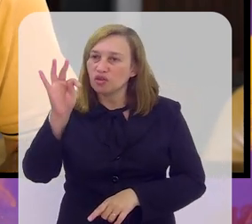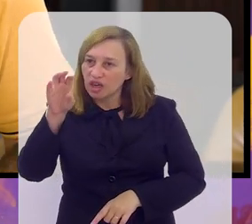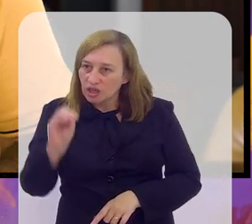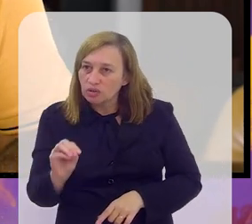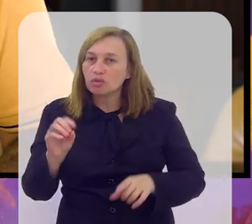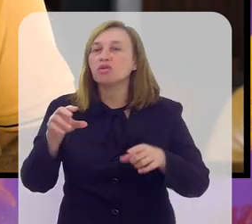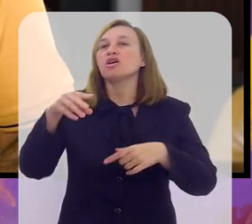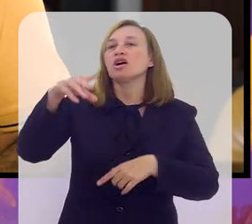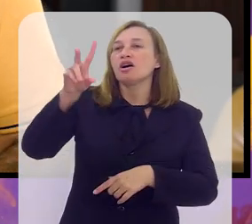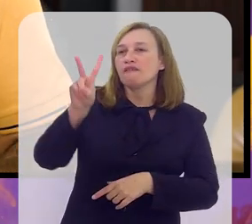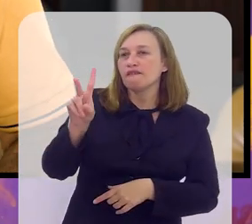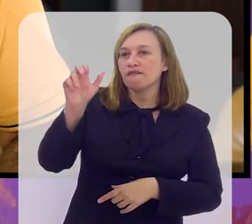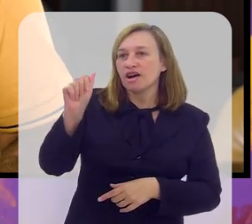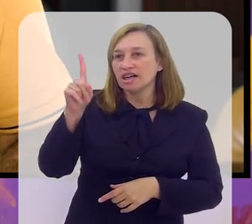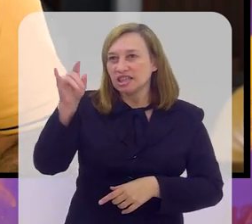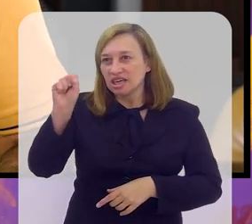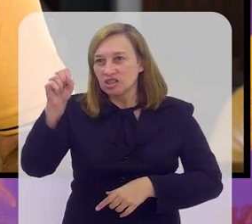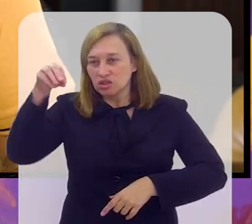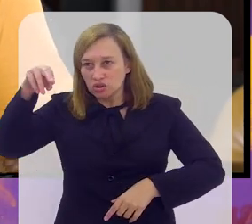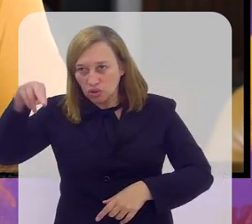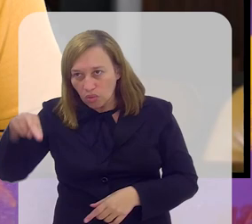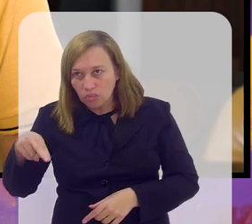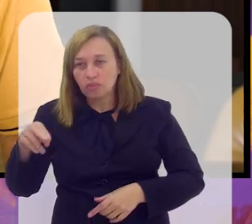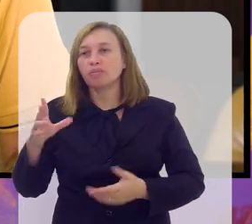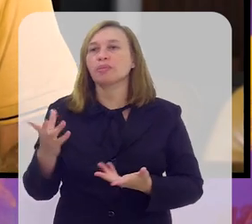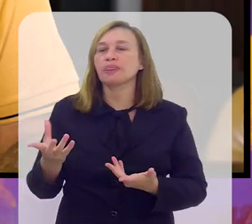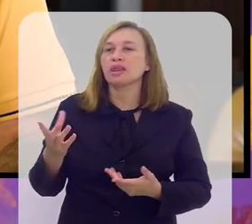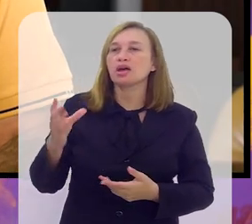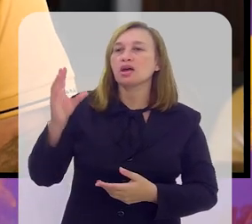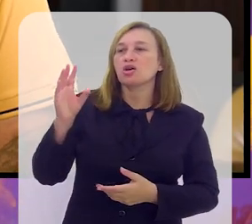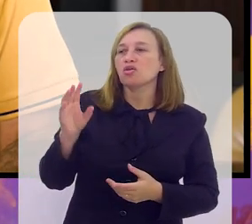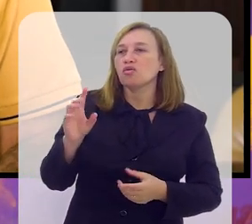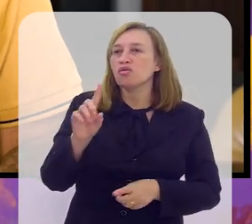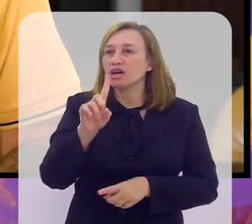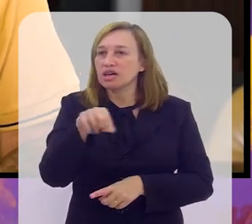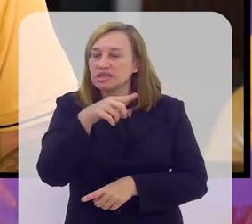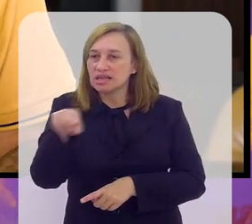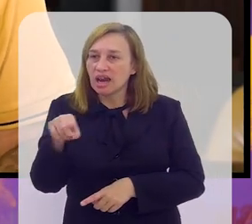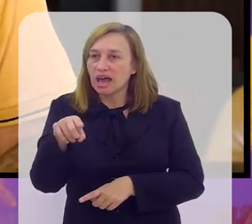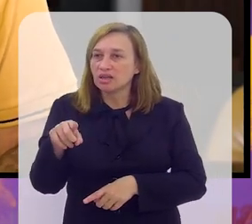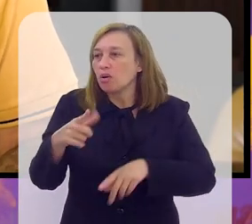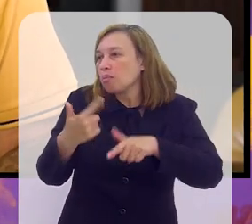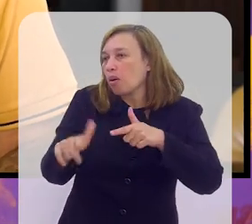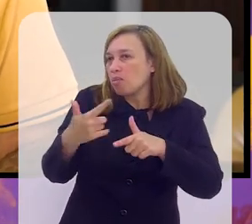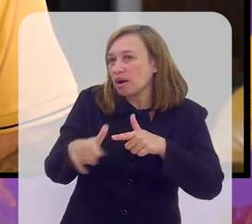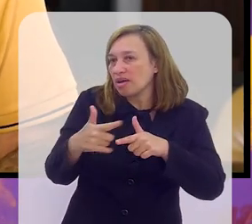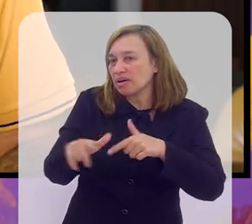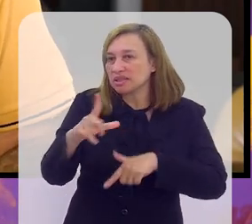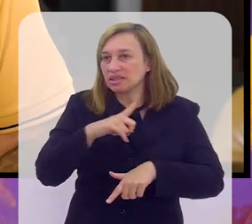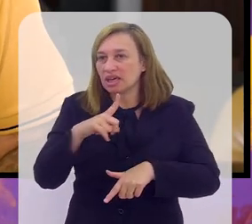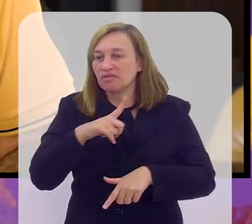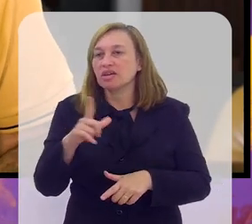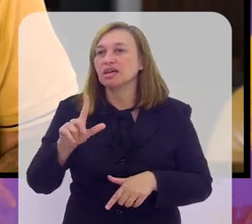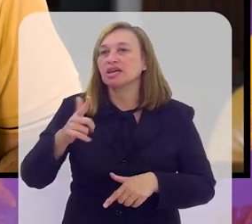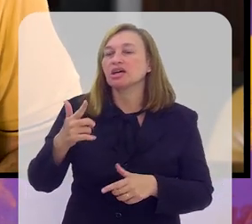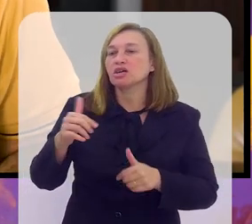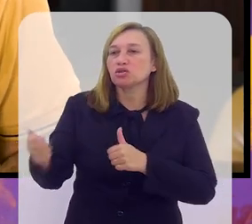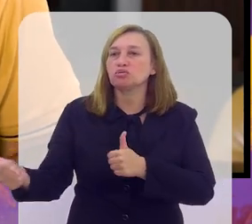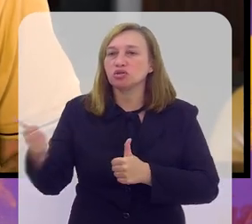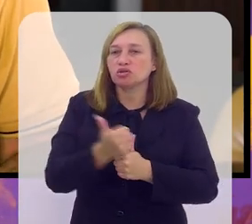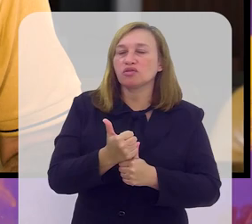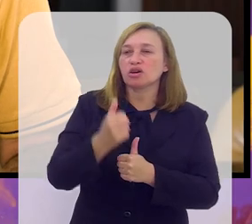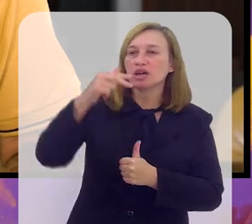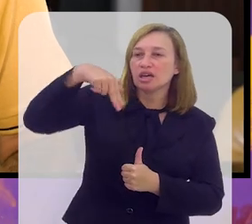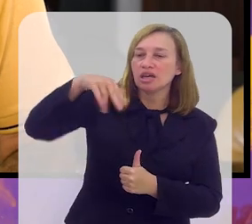aos laterais, o Wanderson do Mônaco, o Caio Henrique do Mônaco, foi cortado. Por contusão, aí veio o Guilherme